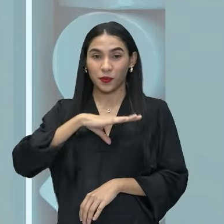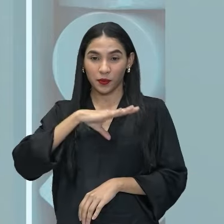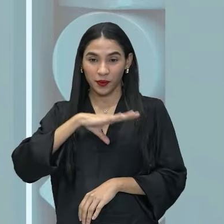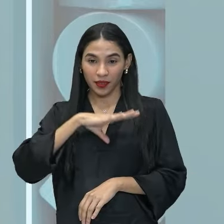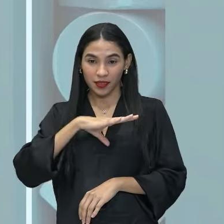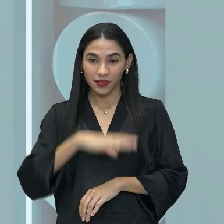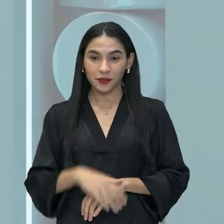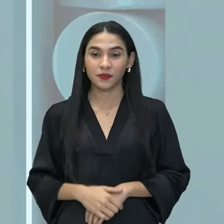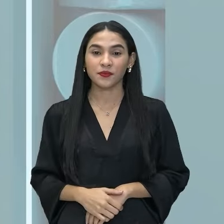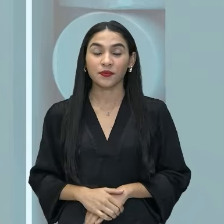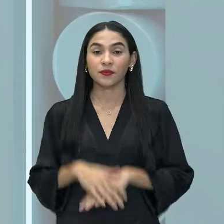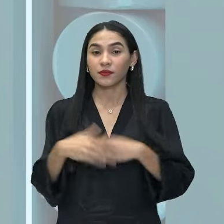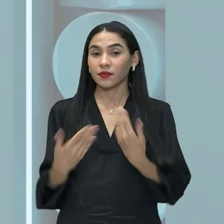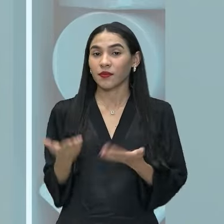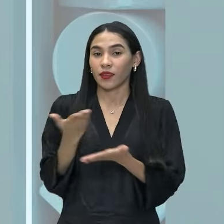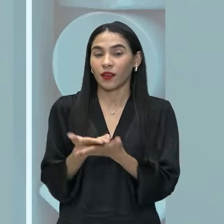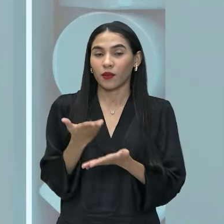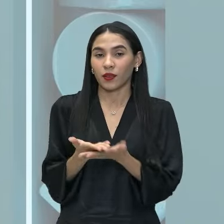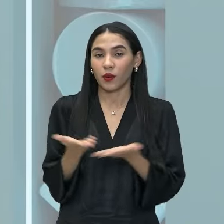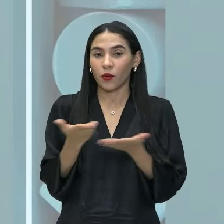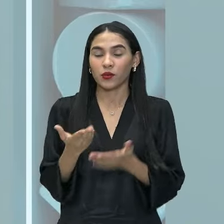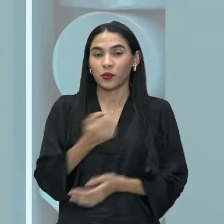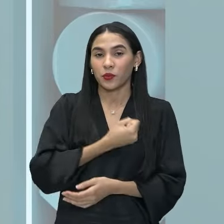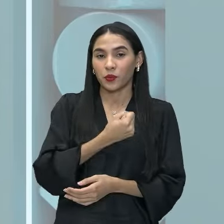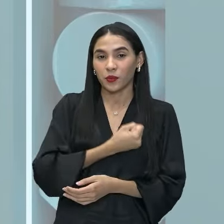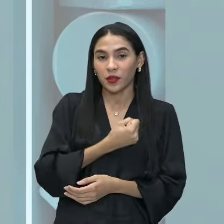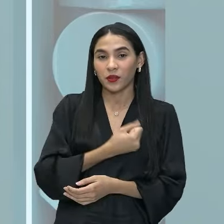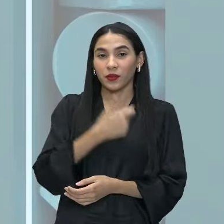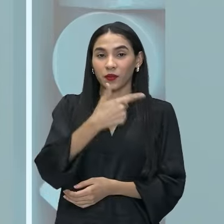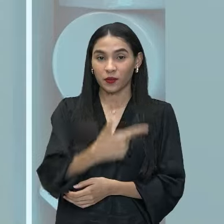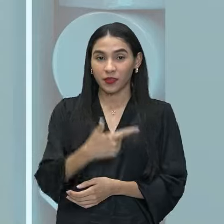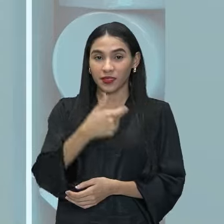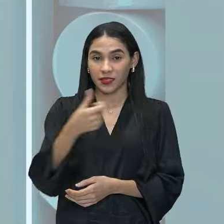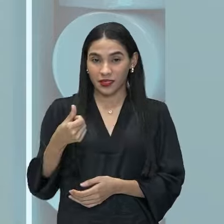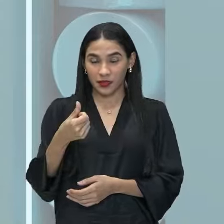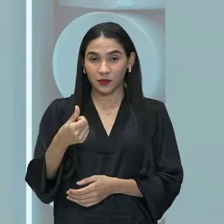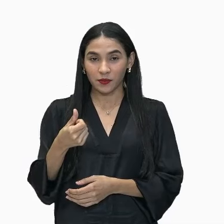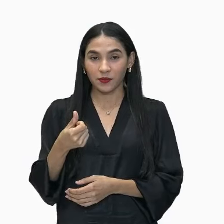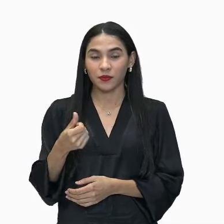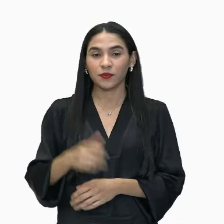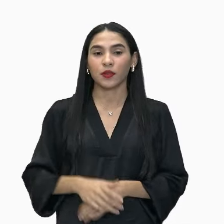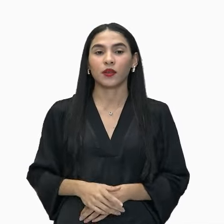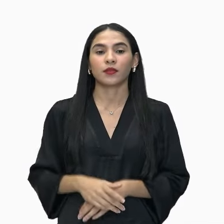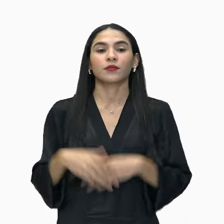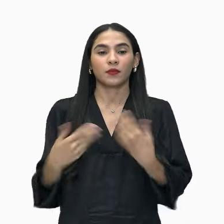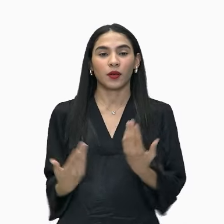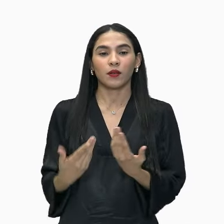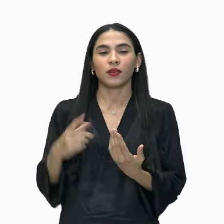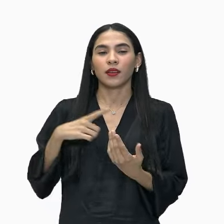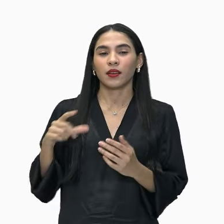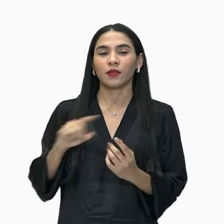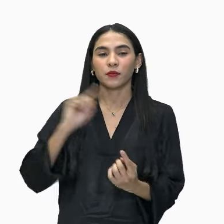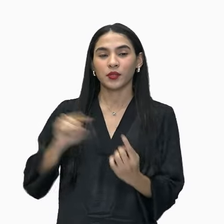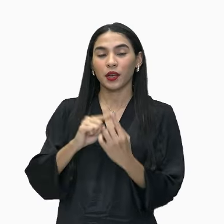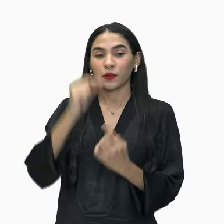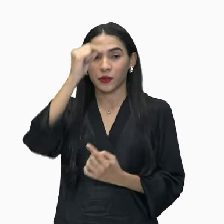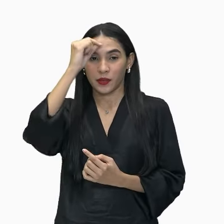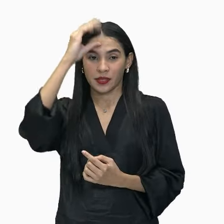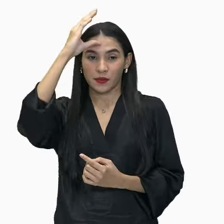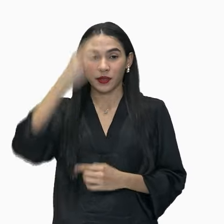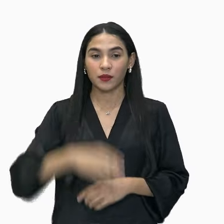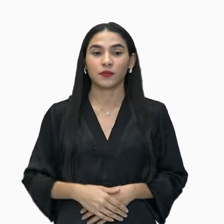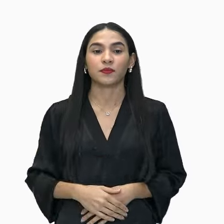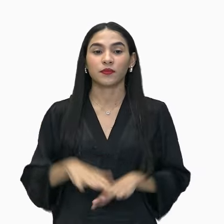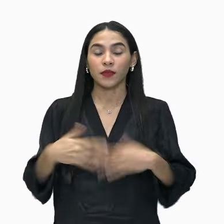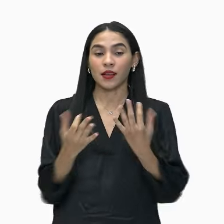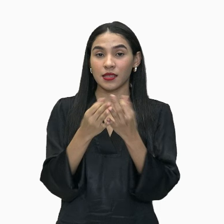portuguesa, e esta é a nossa aula de número 26, na qual teremos o seguinte objeto de conhecimento,